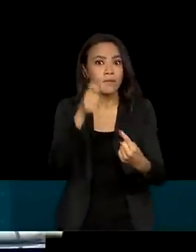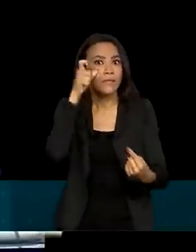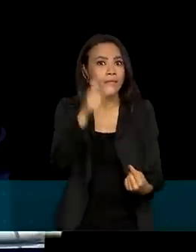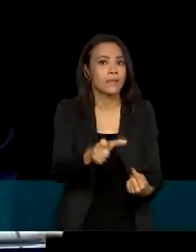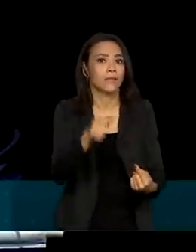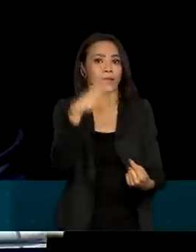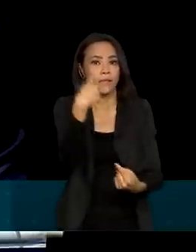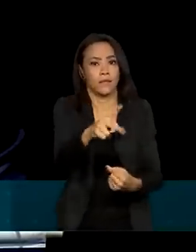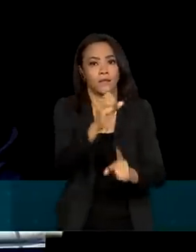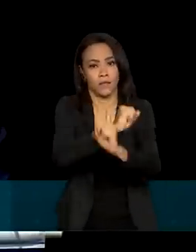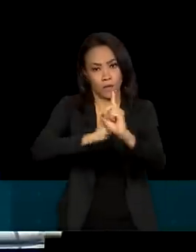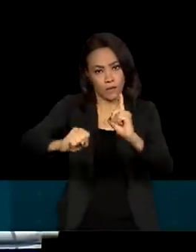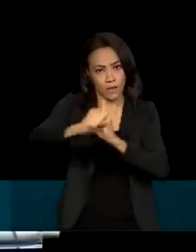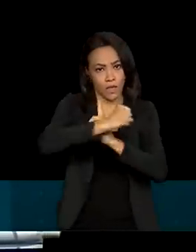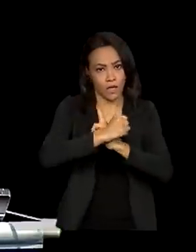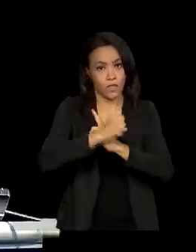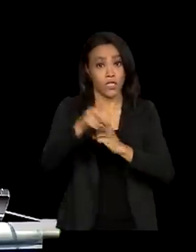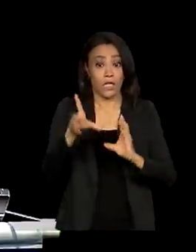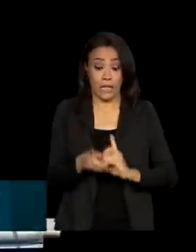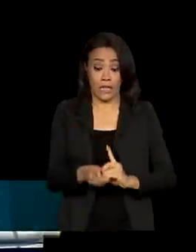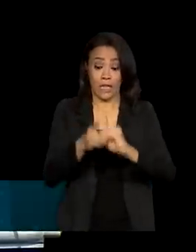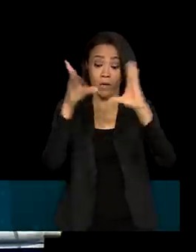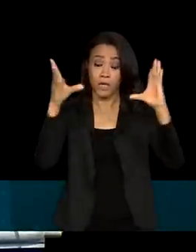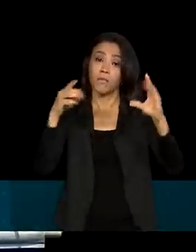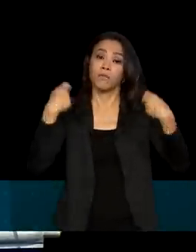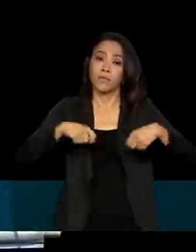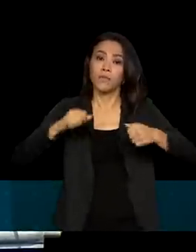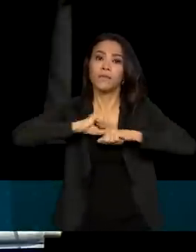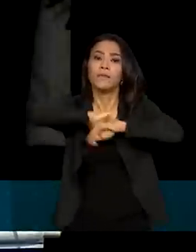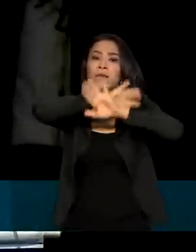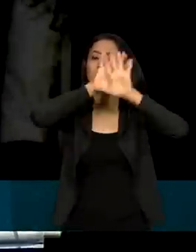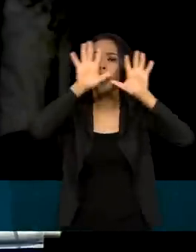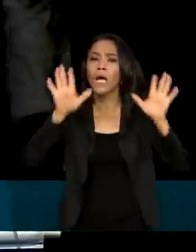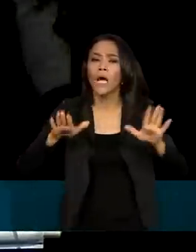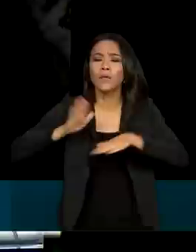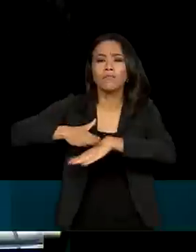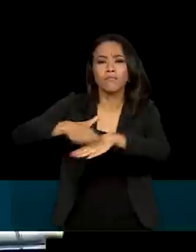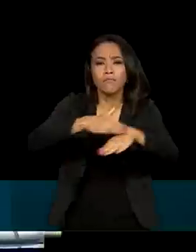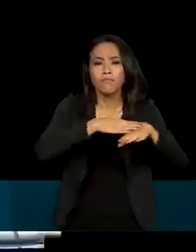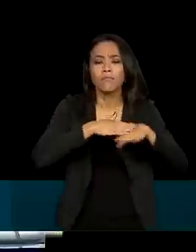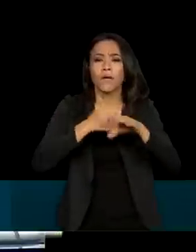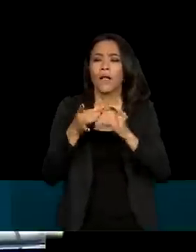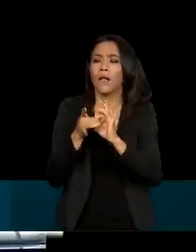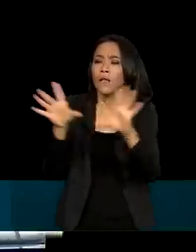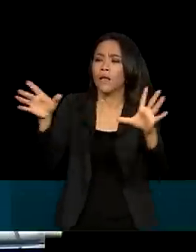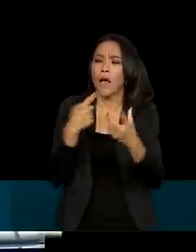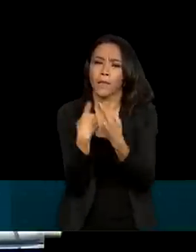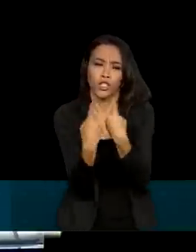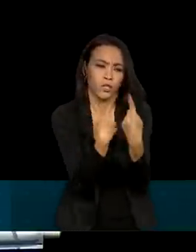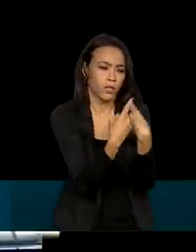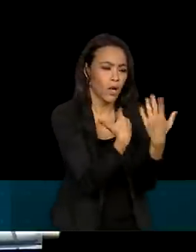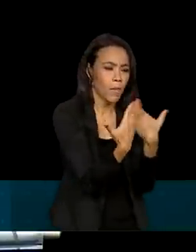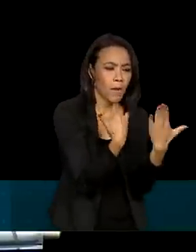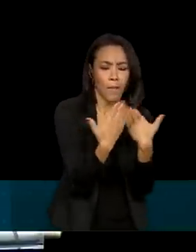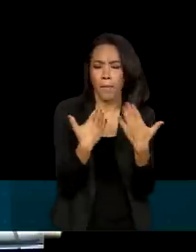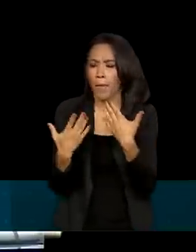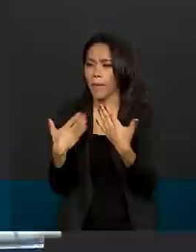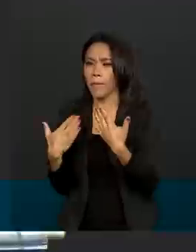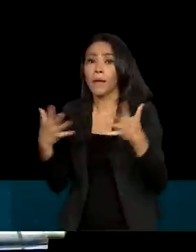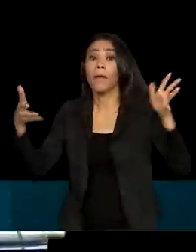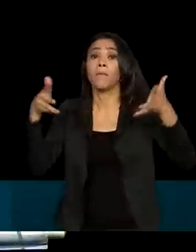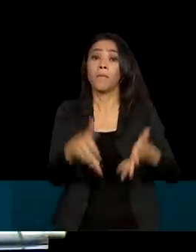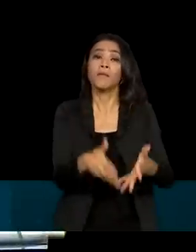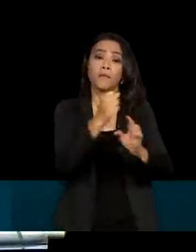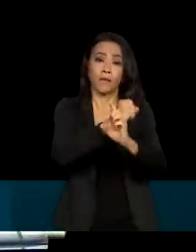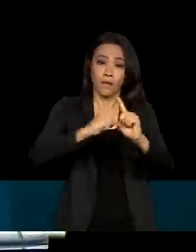há democracia e soberania sem um Estado transparente, aberto ao diálogo, ao controle e à participação social.